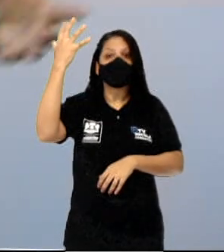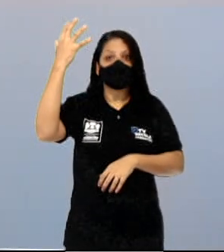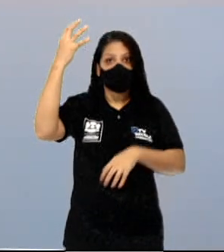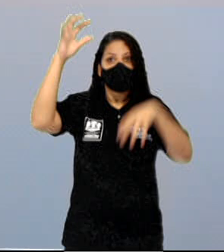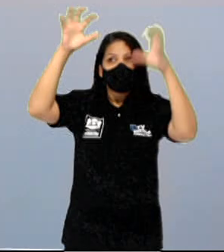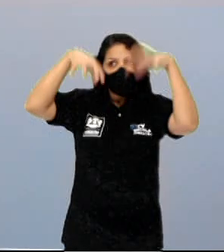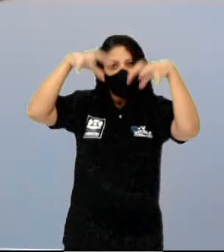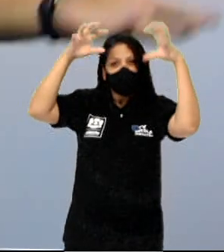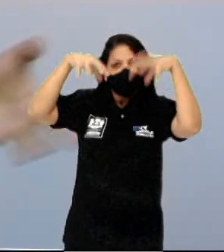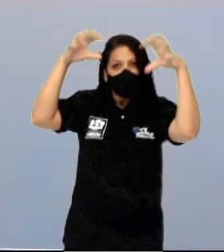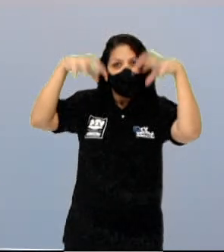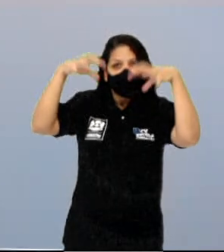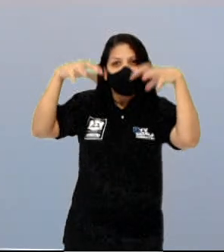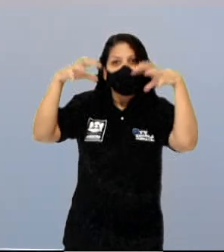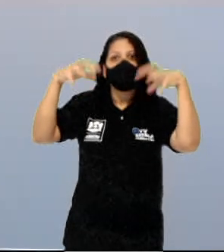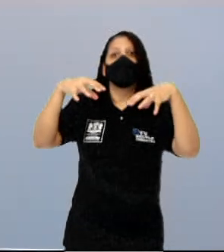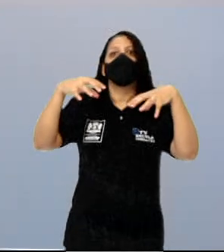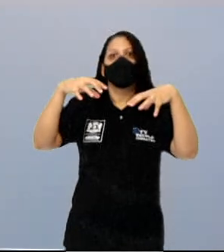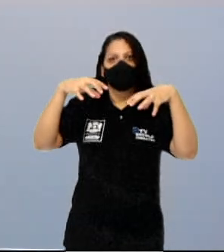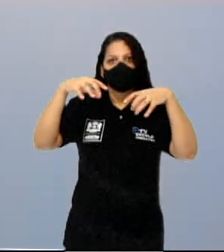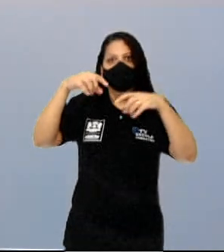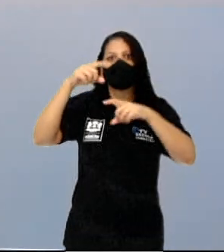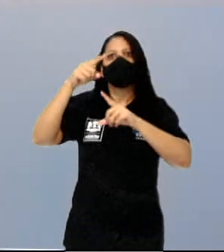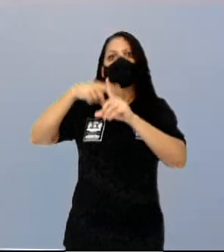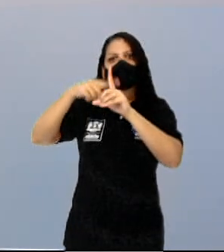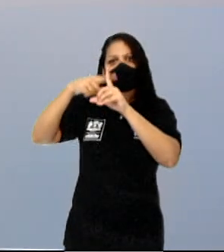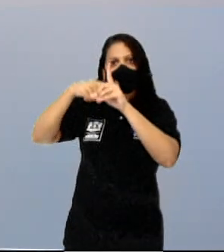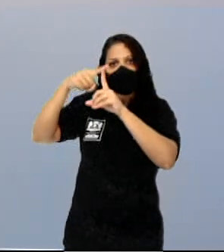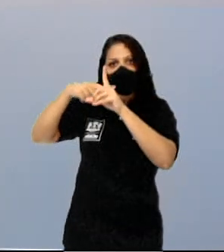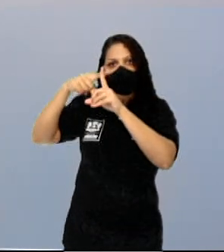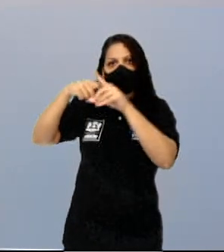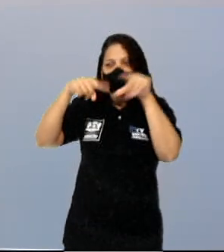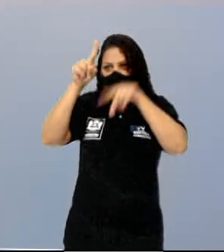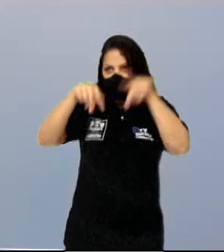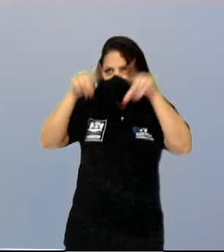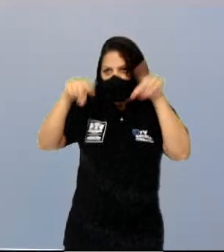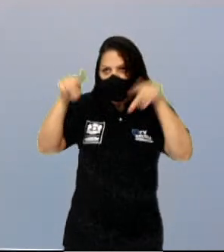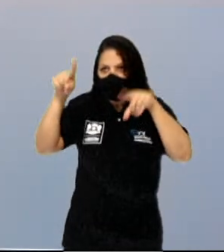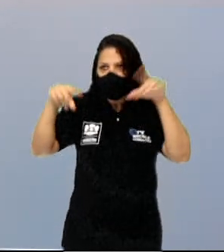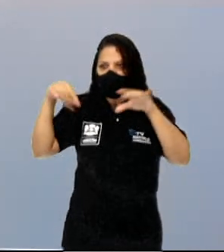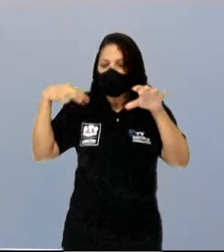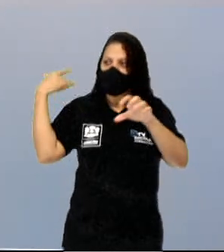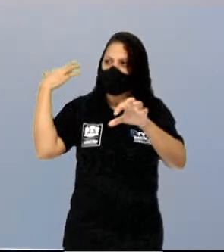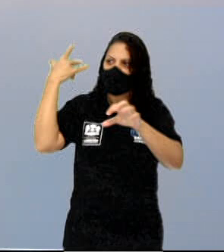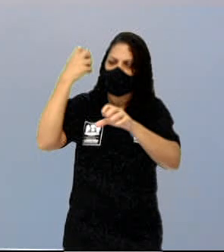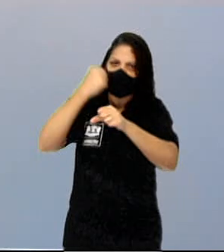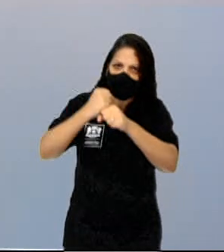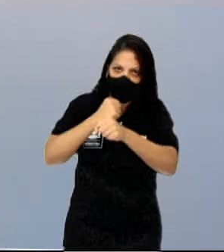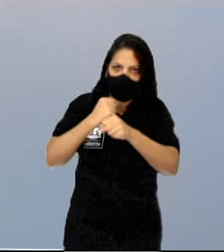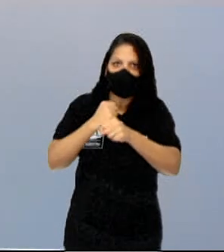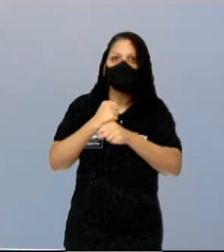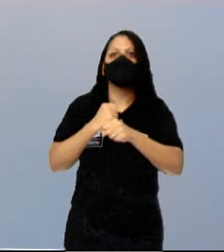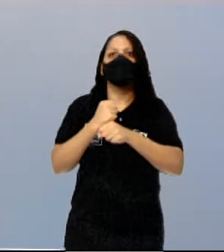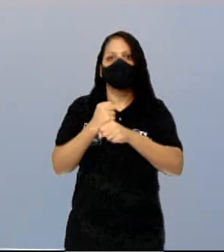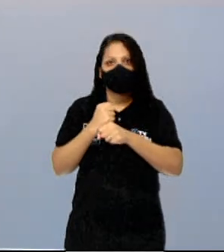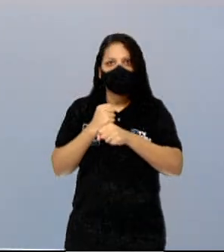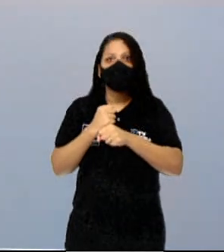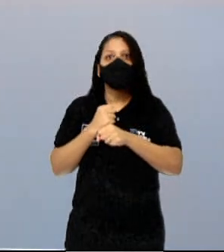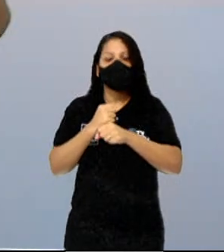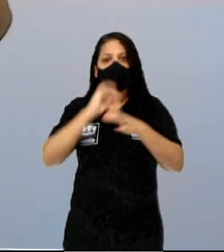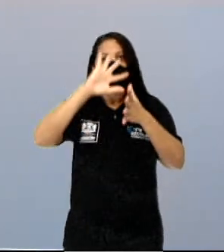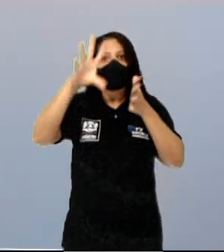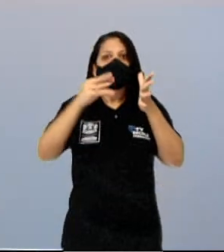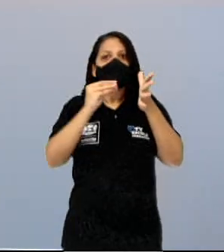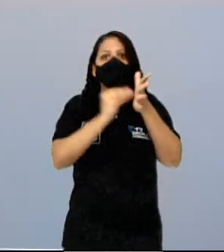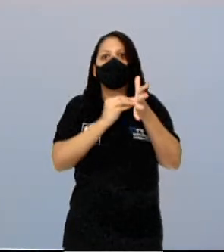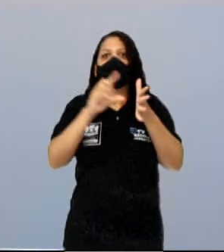de temperatura ao longo do ano. E isso faz com que a Amazônia seja, enfim, um mosaico